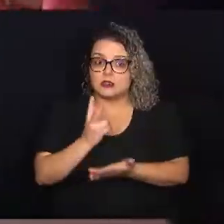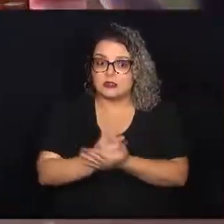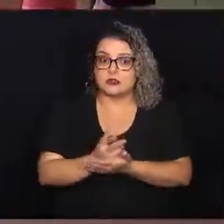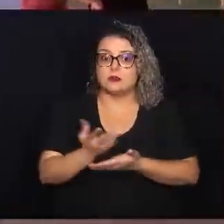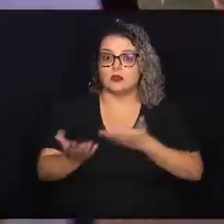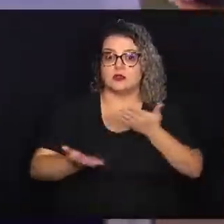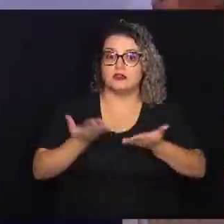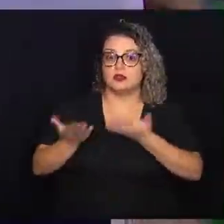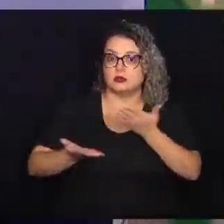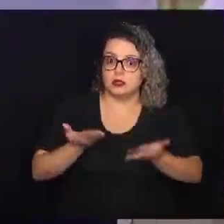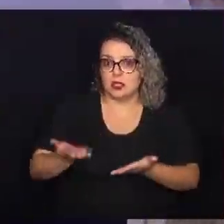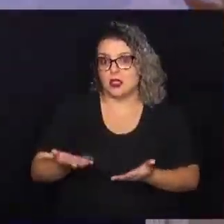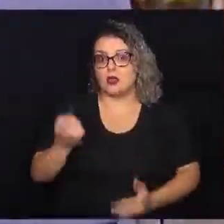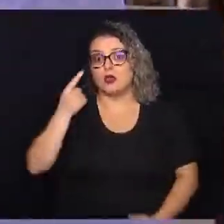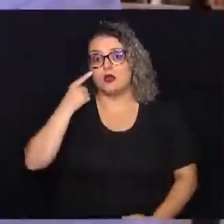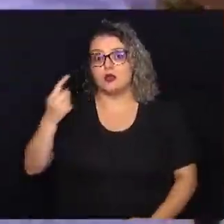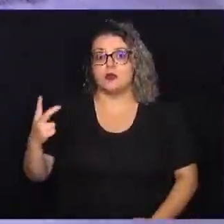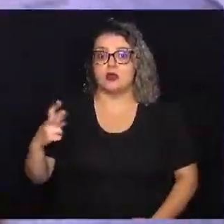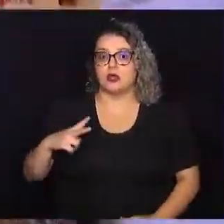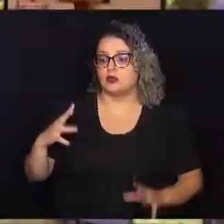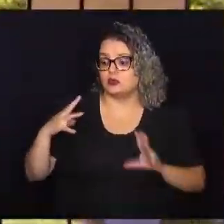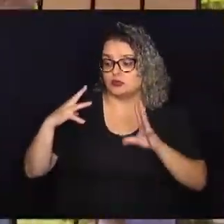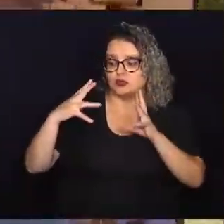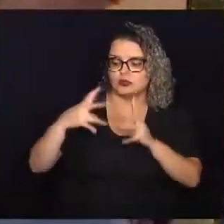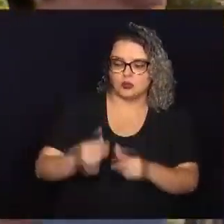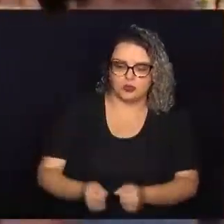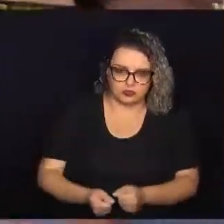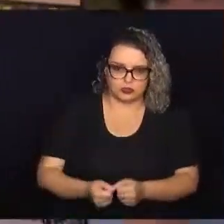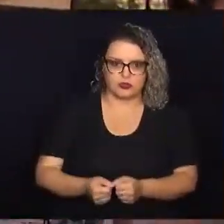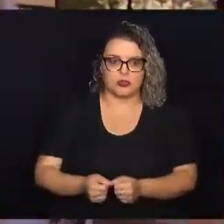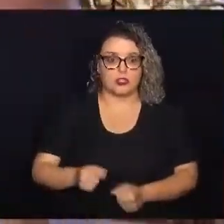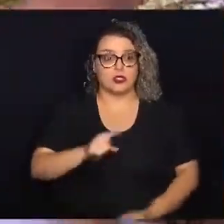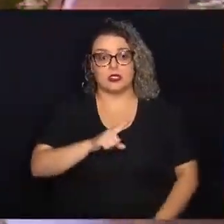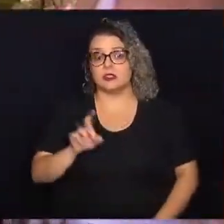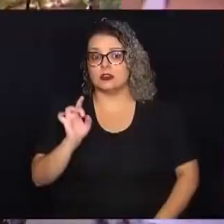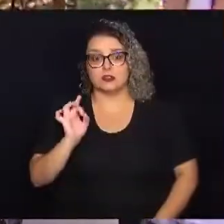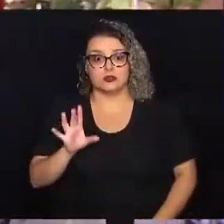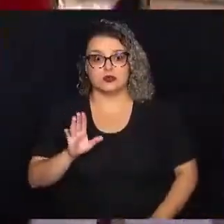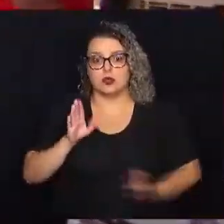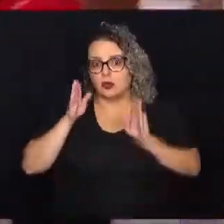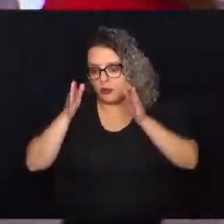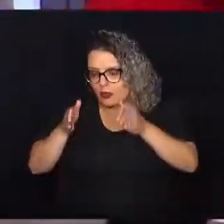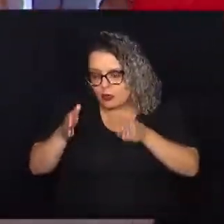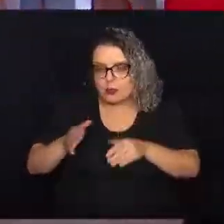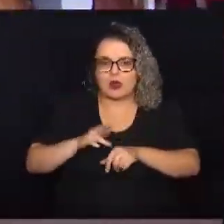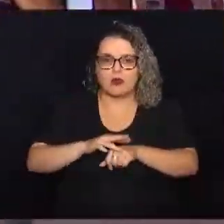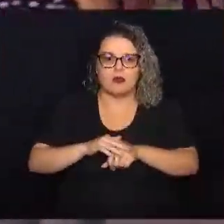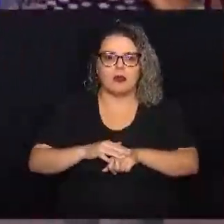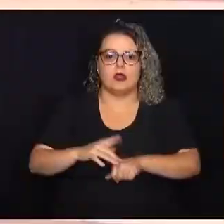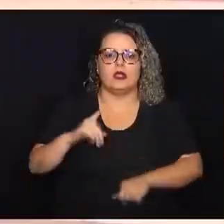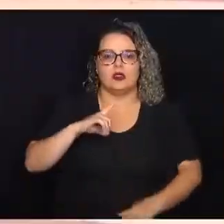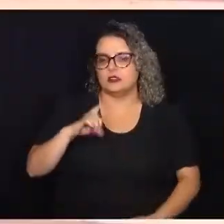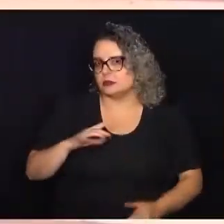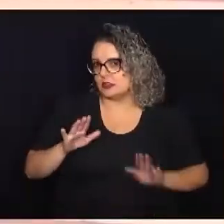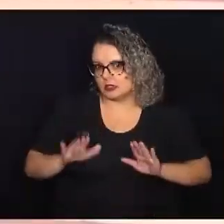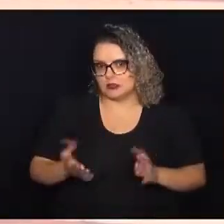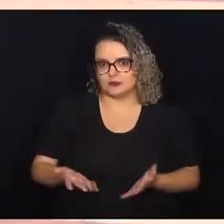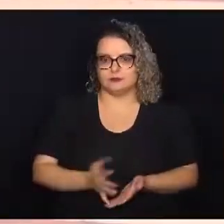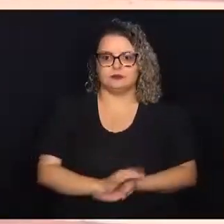tratamento, pensando no indivíduo em sua totalidade, e não só dando enfoque a uma doença que ela já esteja instalada.